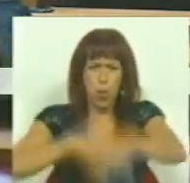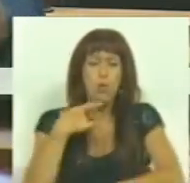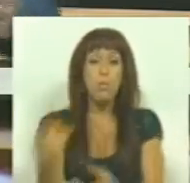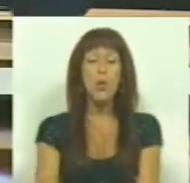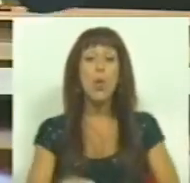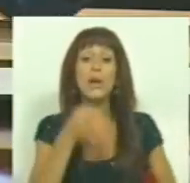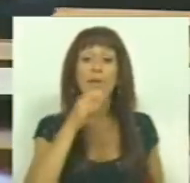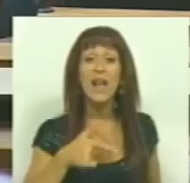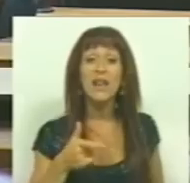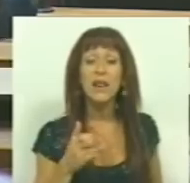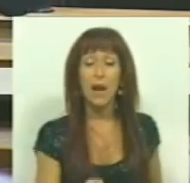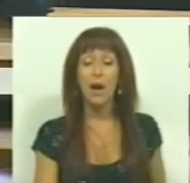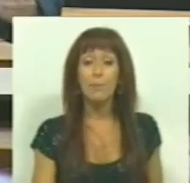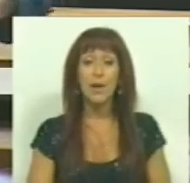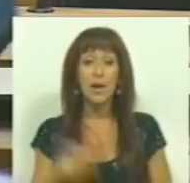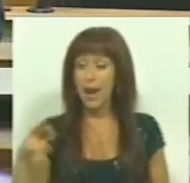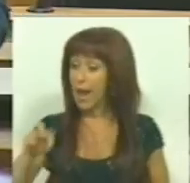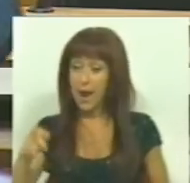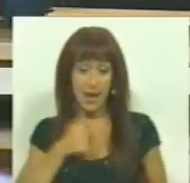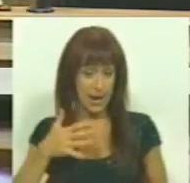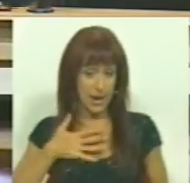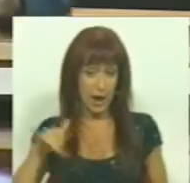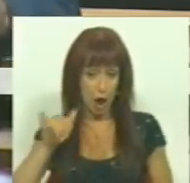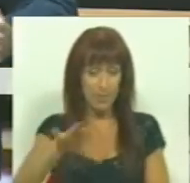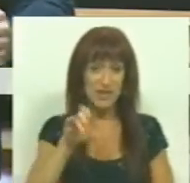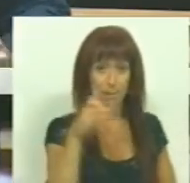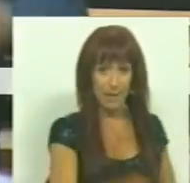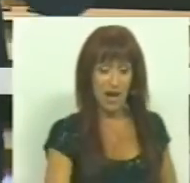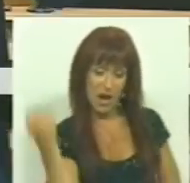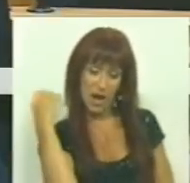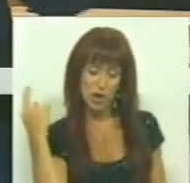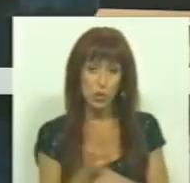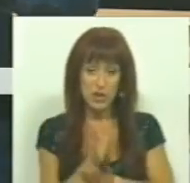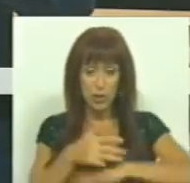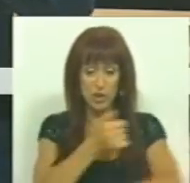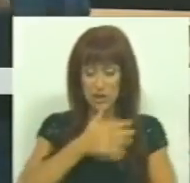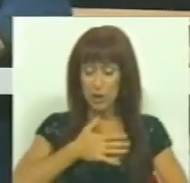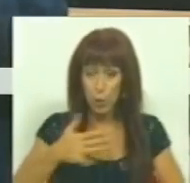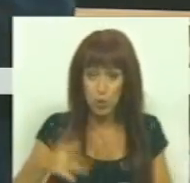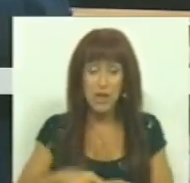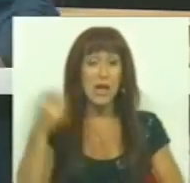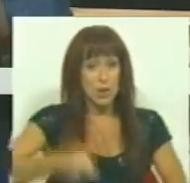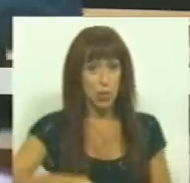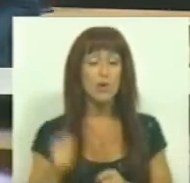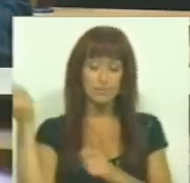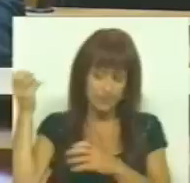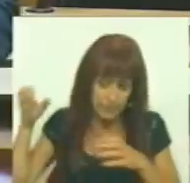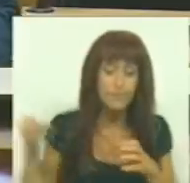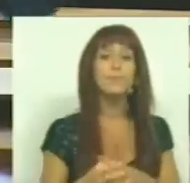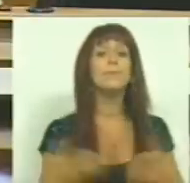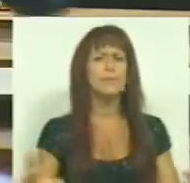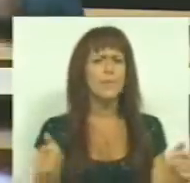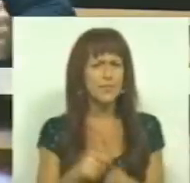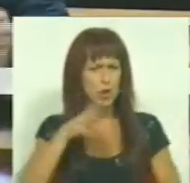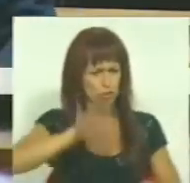E quando se fala na TAP, na ANA Aeroportos, na CP Carga, nos setores de saúde e seguros da Caixa Geral de Depósitos,